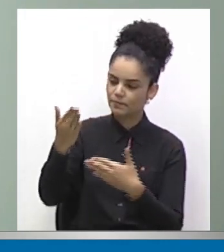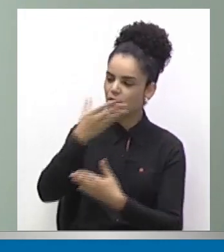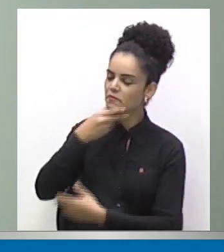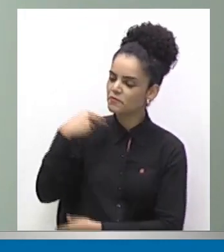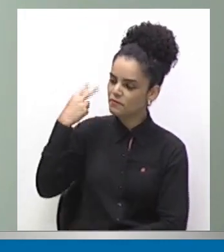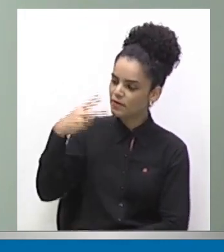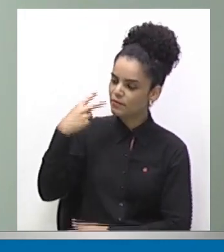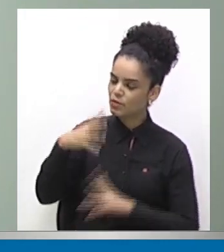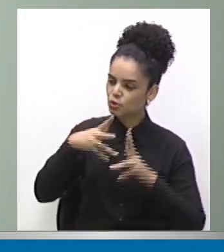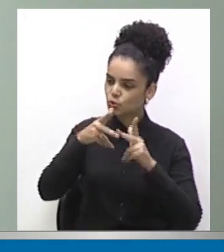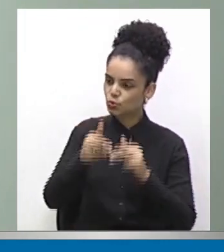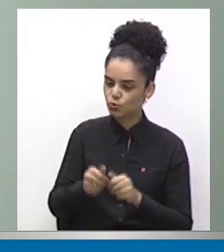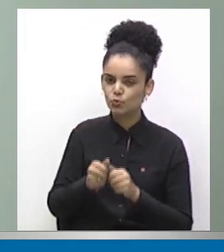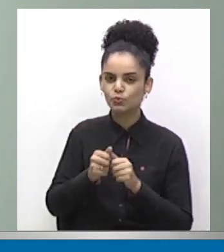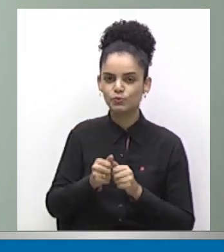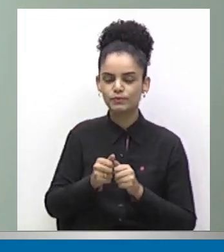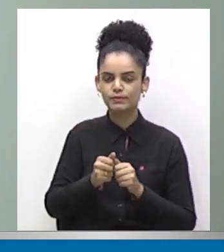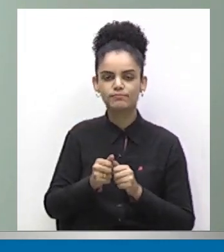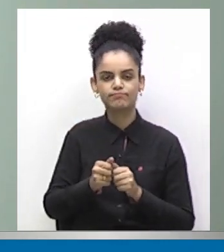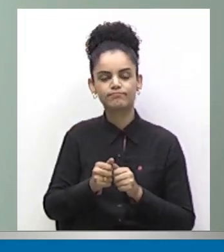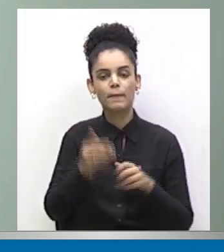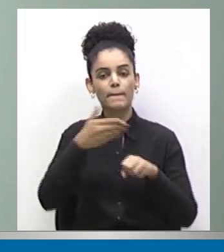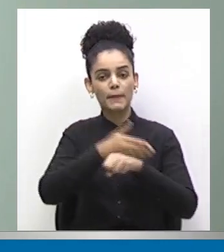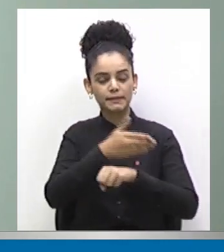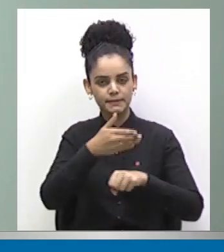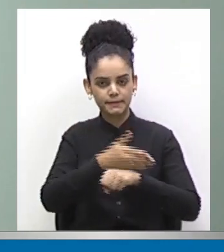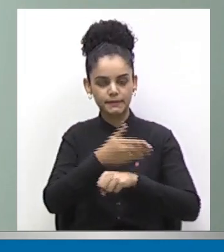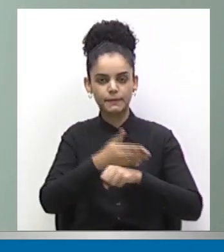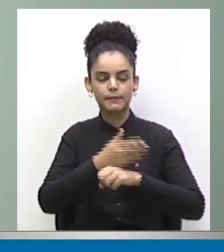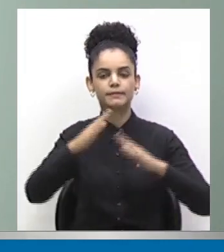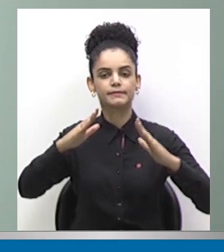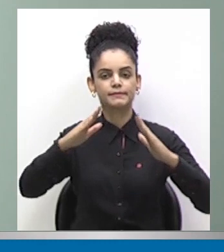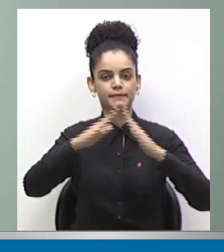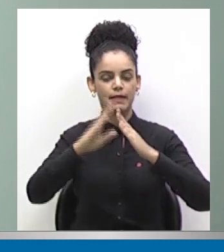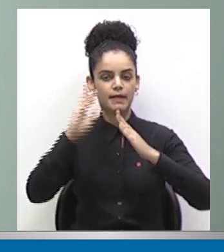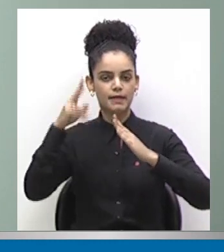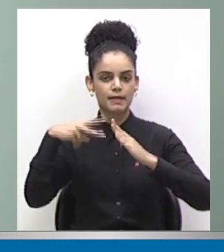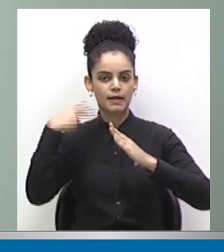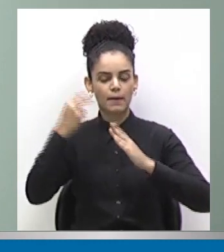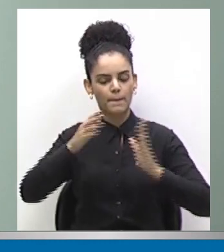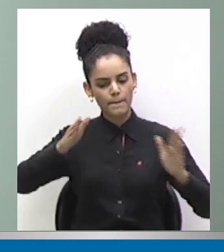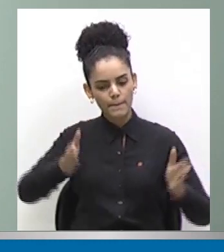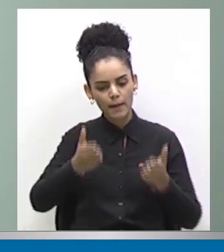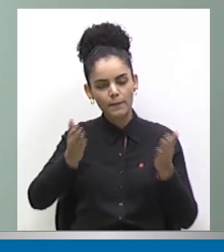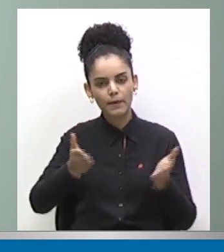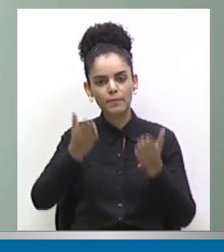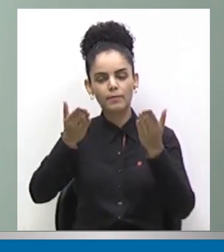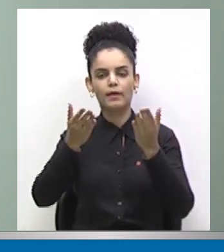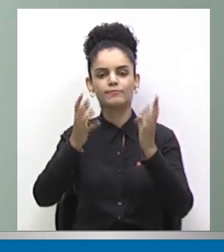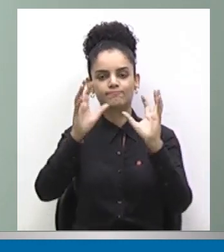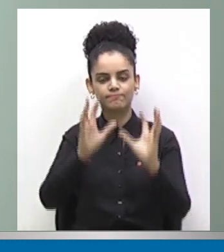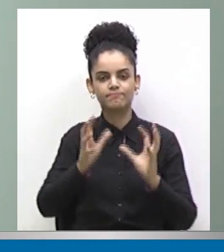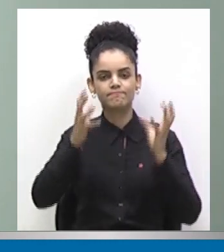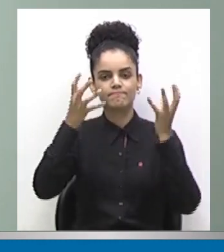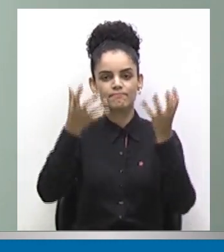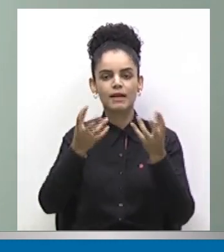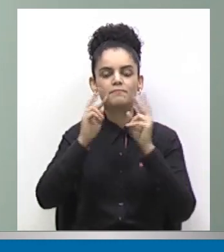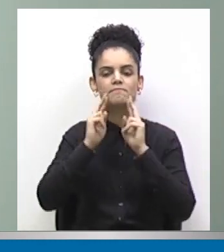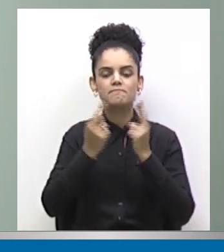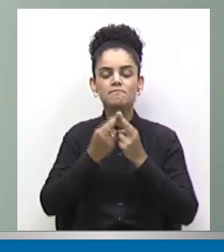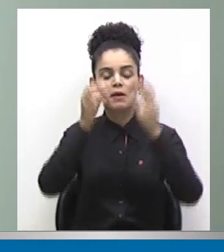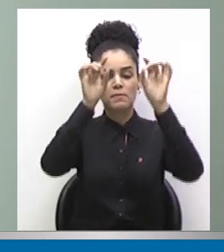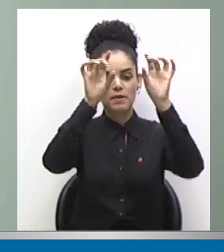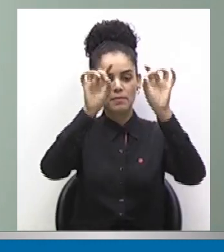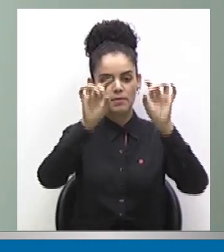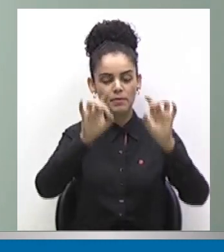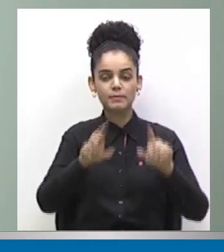todos os componentes dessa Câmara Municipal de Vereadores por promover essa marcante e festiva Sessão Solene e